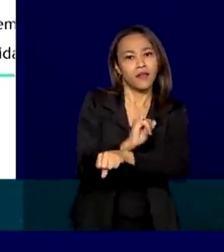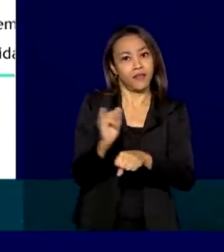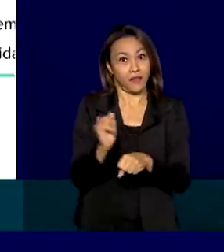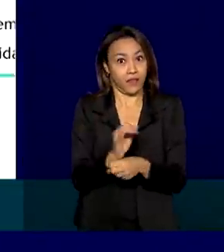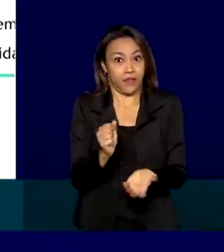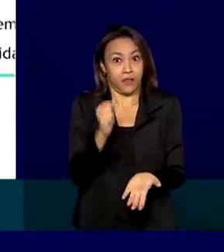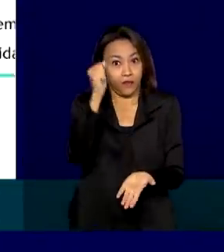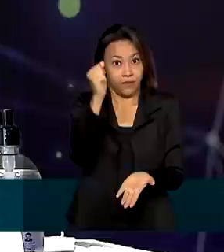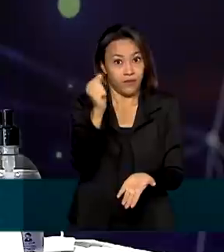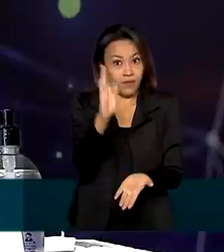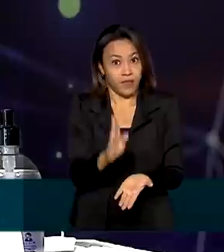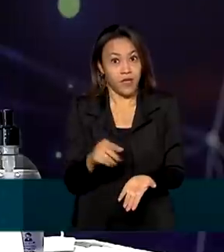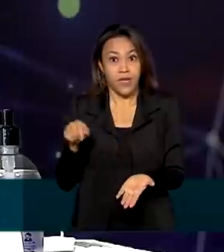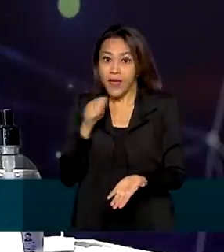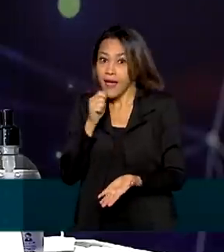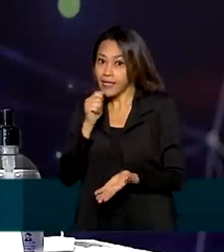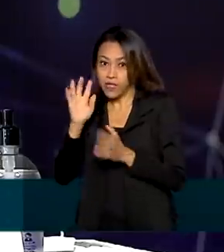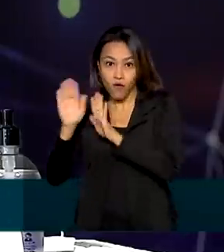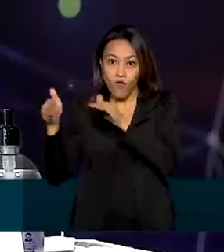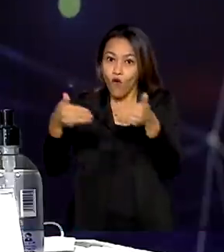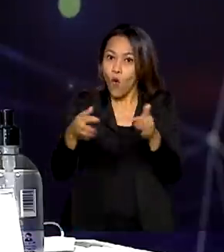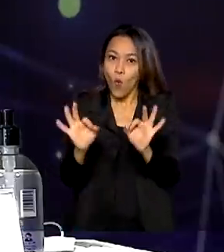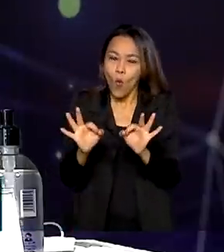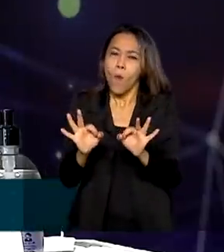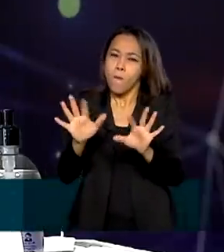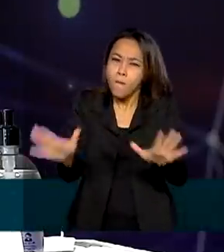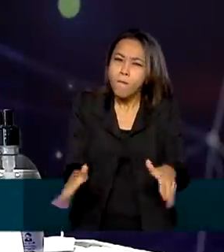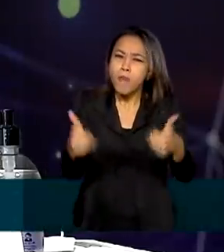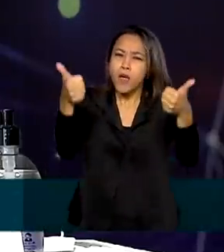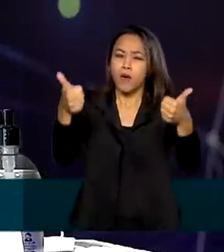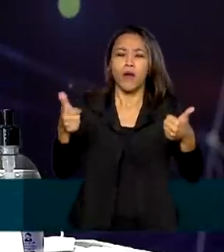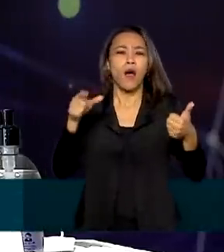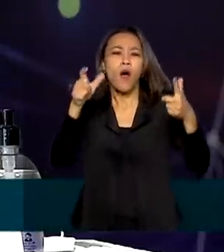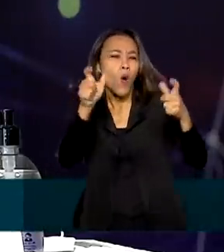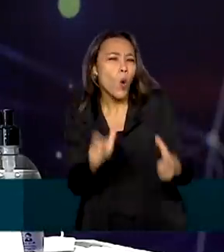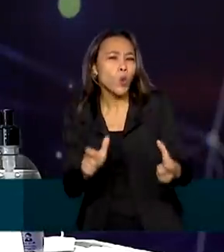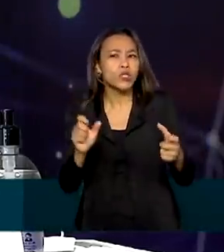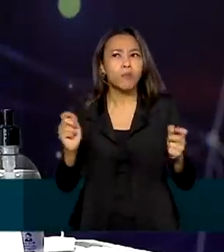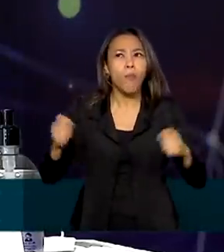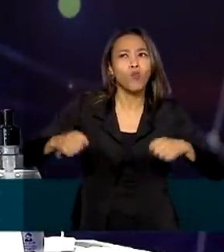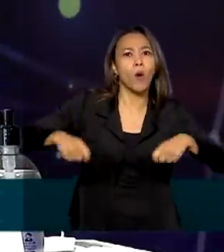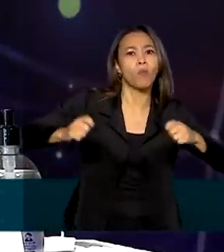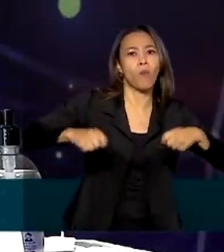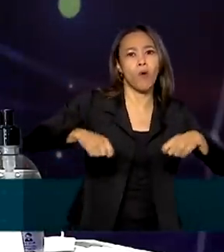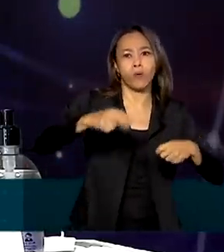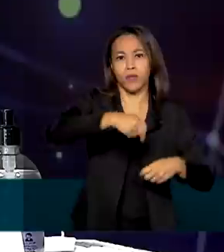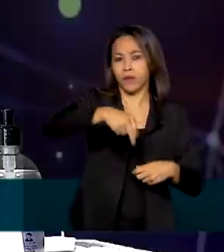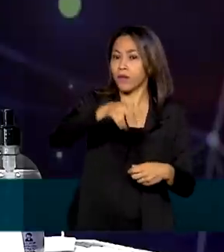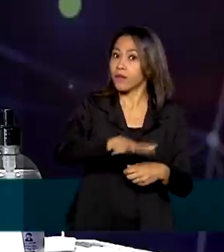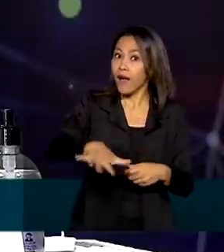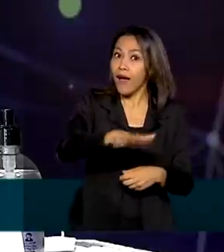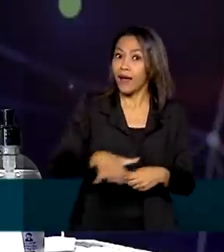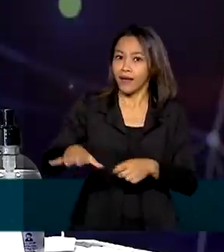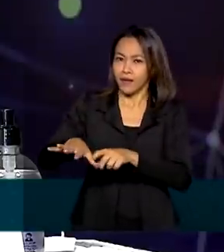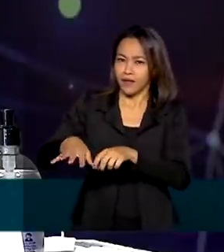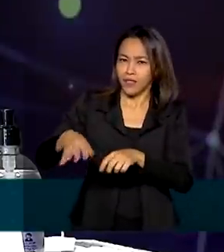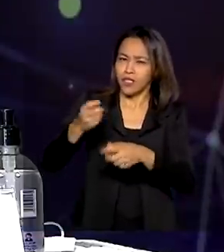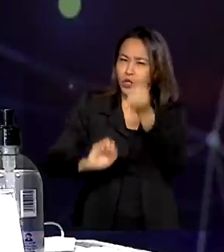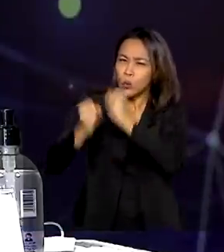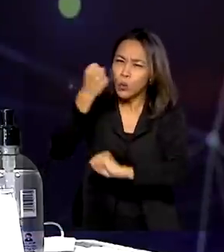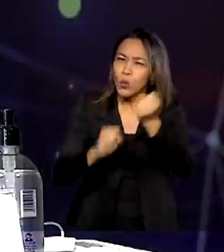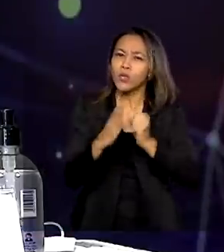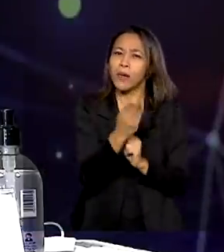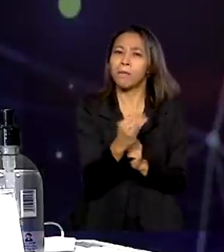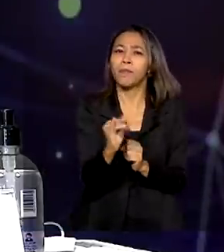não tem foco, então a precisa complementar, melhorar, onde o Brasil tem grande potencial, como por exemplo o setor da agroindústria, o setor mineral, a